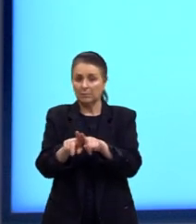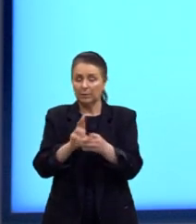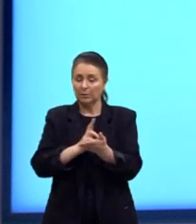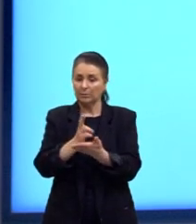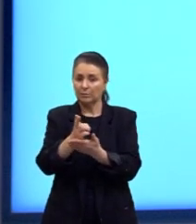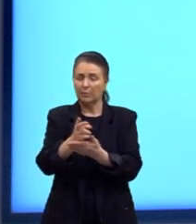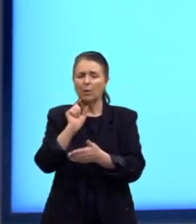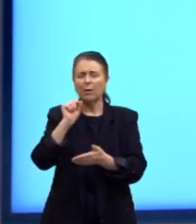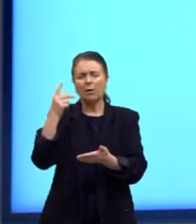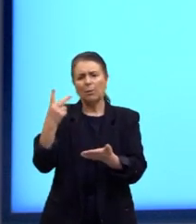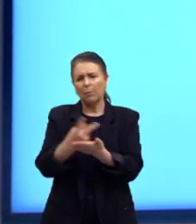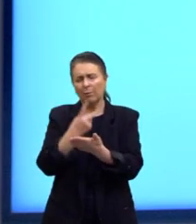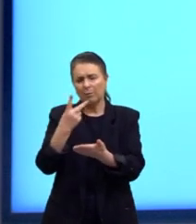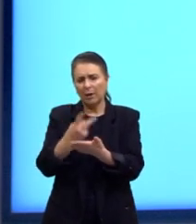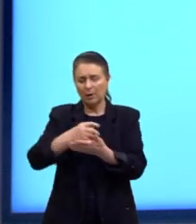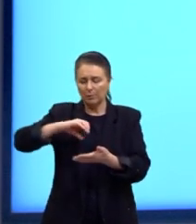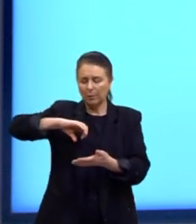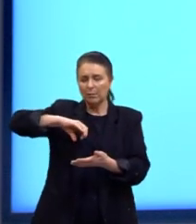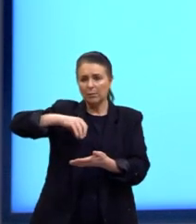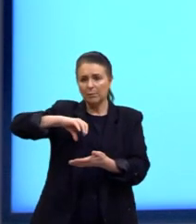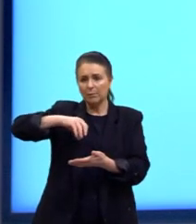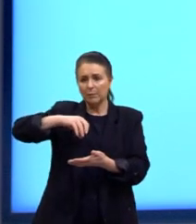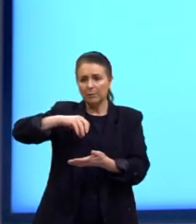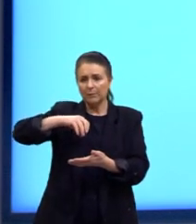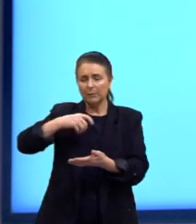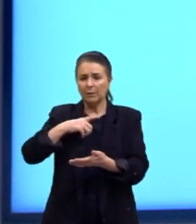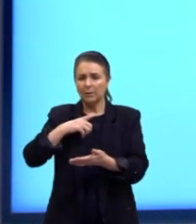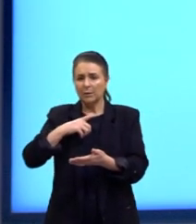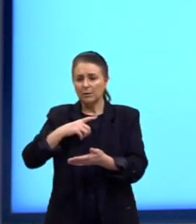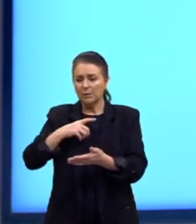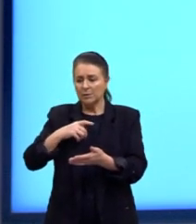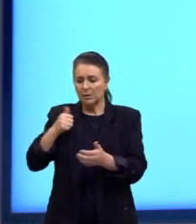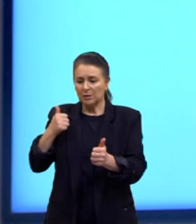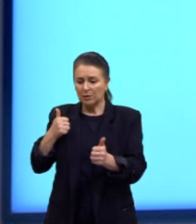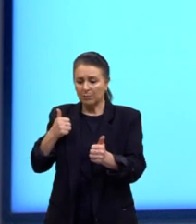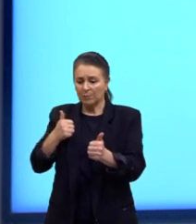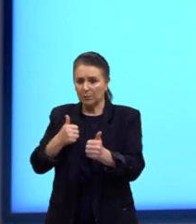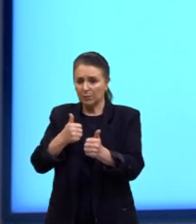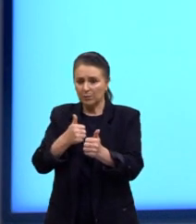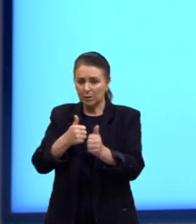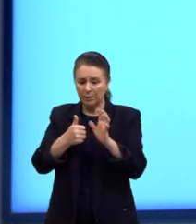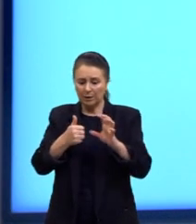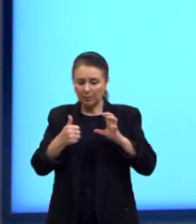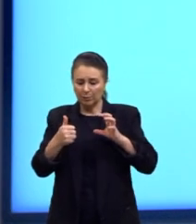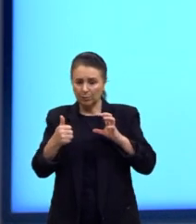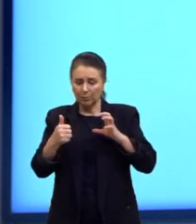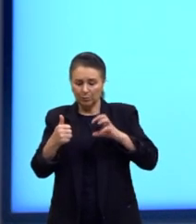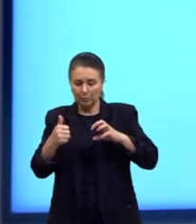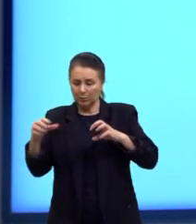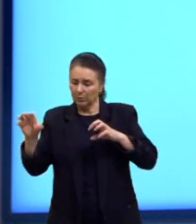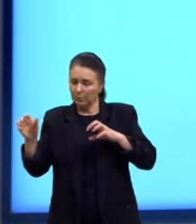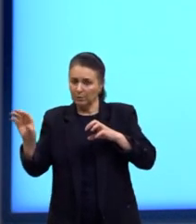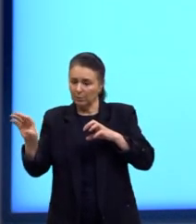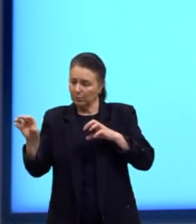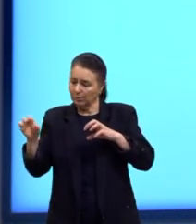o que acontece com a tampa é que quando a gente chega com o imã próximo dela, ela vai assumir, então, um formato